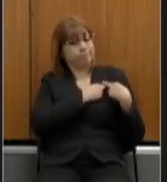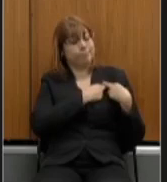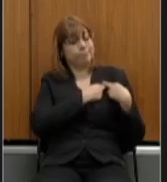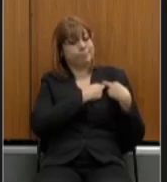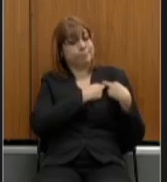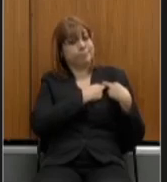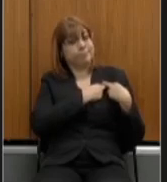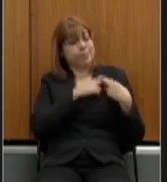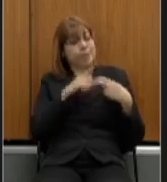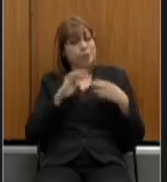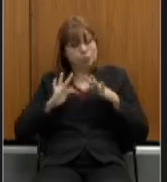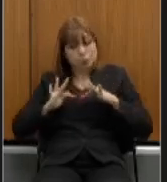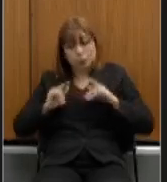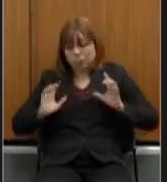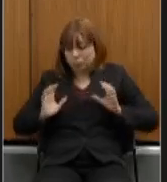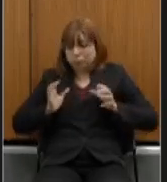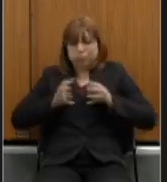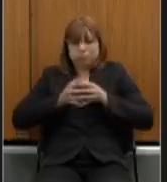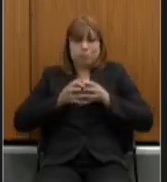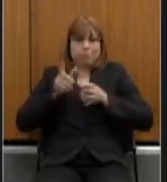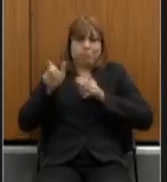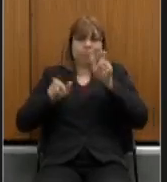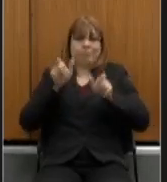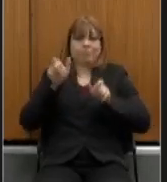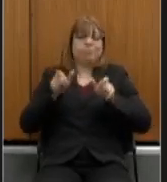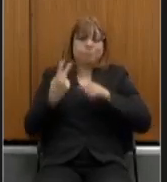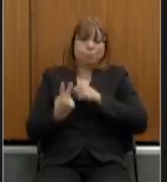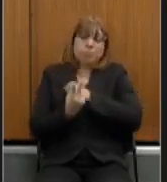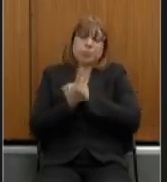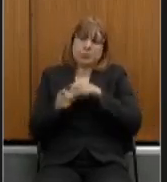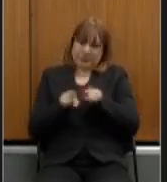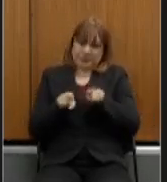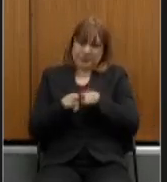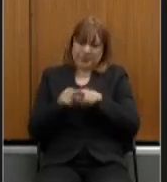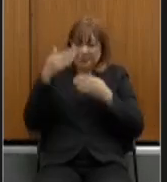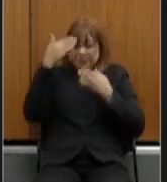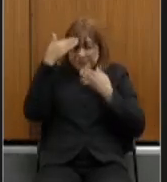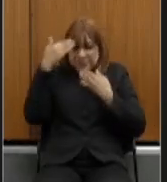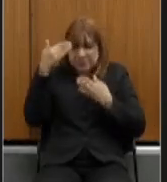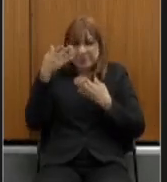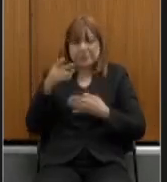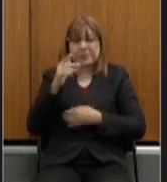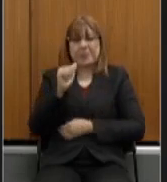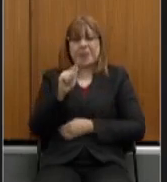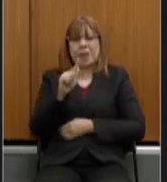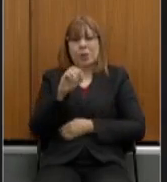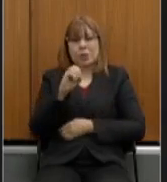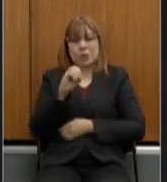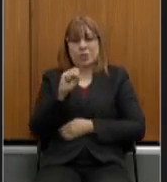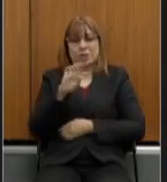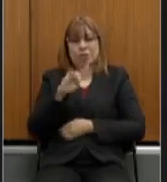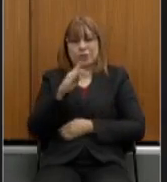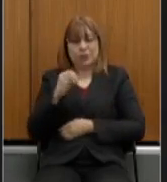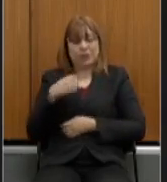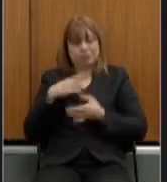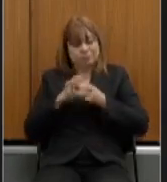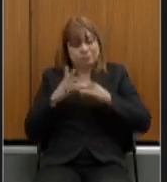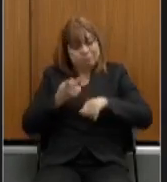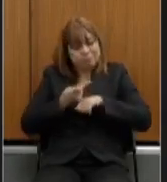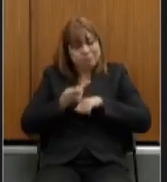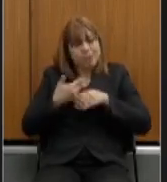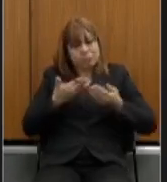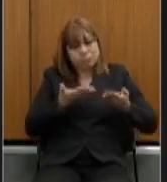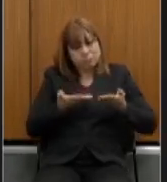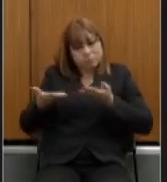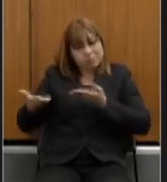que o nosso coletivo ele também esteja protegido Agostinho muito obrigado pela possibilidade me coloco à disposição de todos vocês e passo a